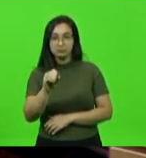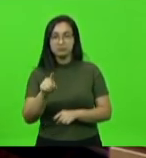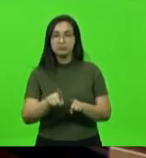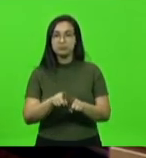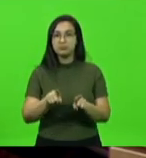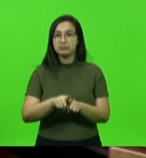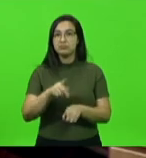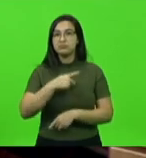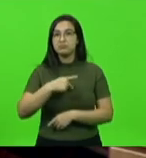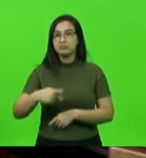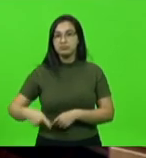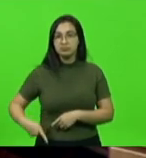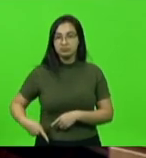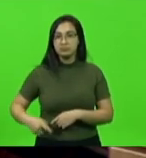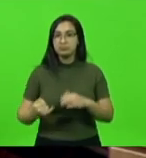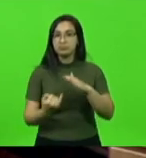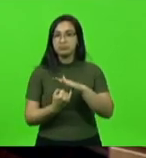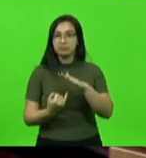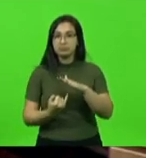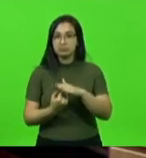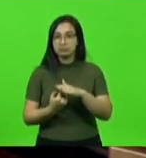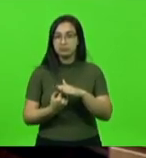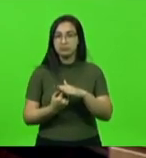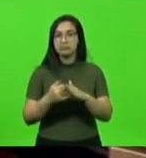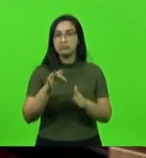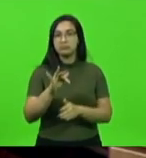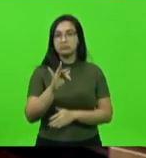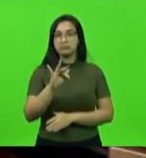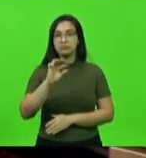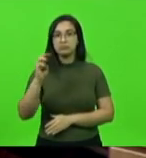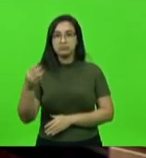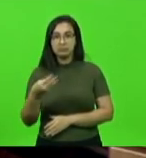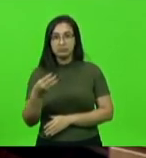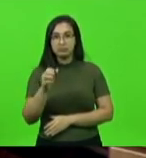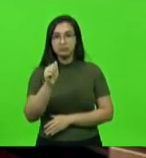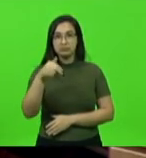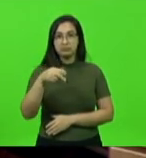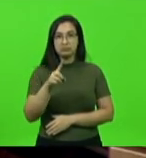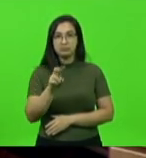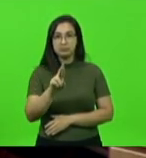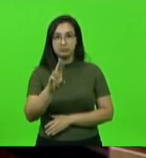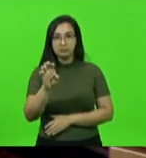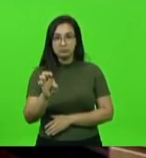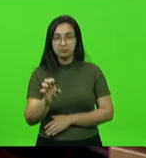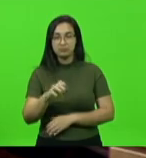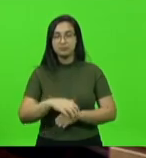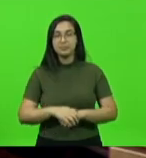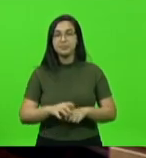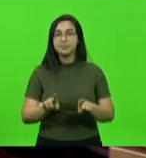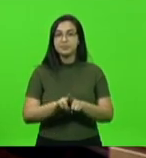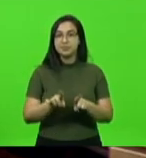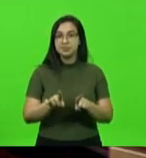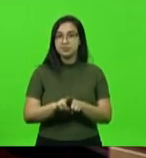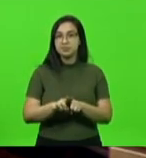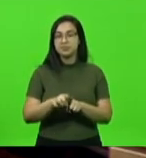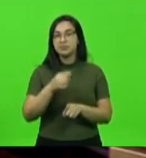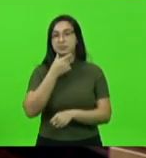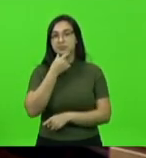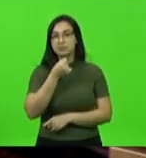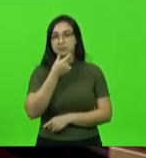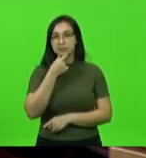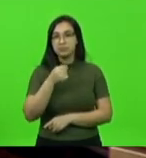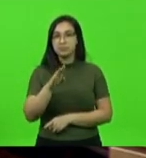da Federação das Indústrias do Estado de Santa Catarina, FIESC, André Odebrecht. Senhor presidente da Agência de Fomento do Estado de Santa Catarina,